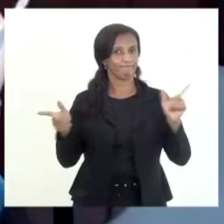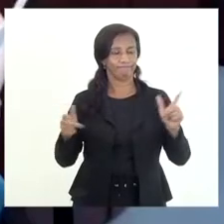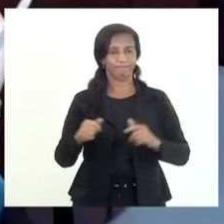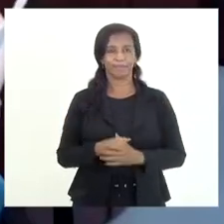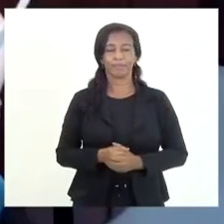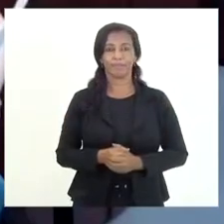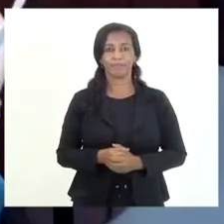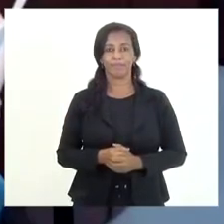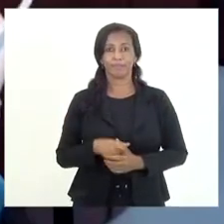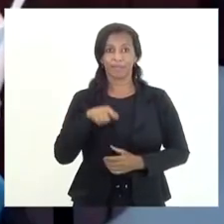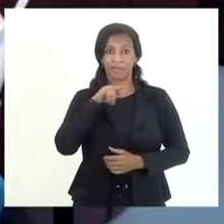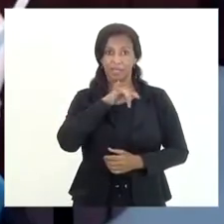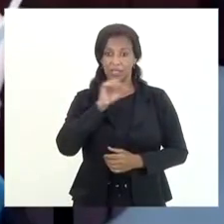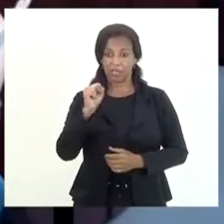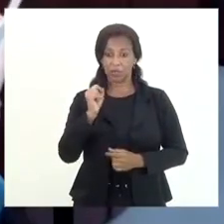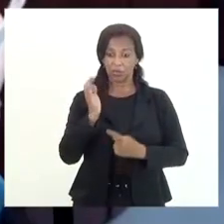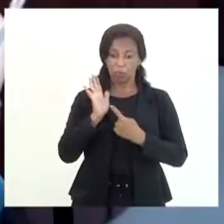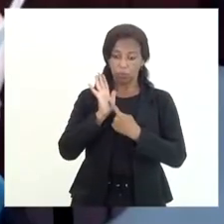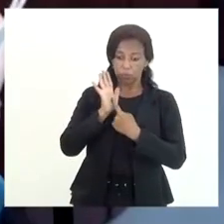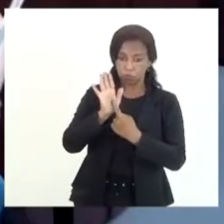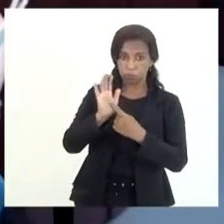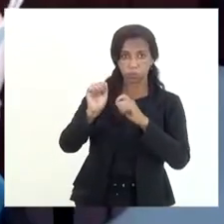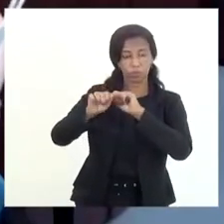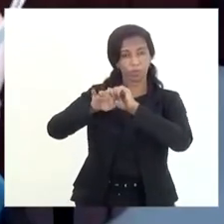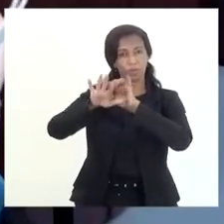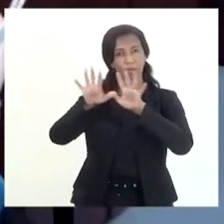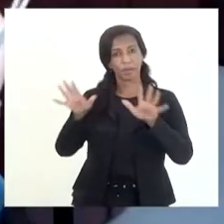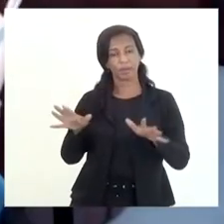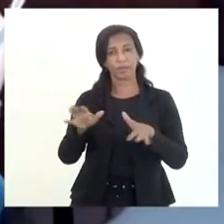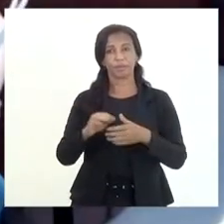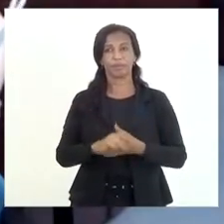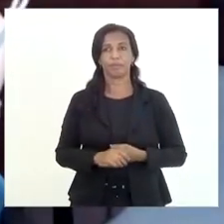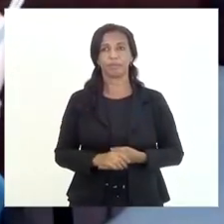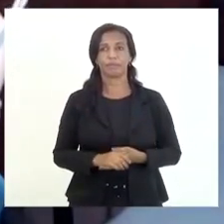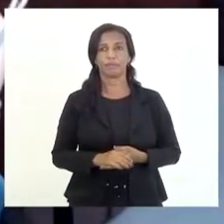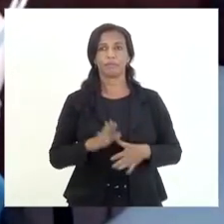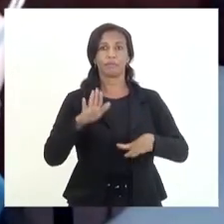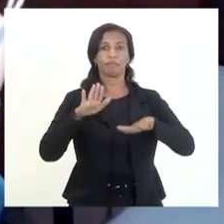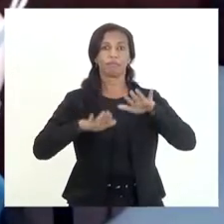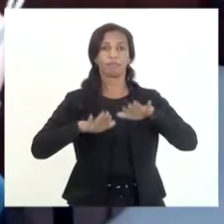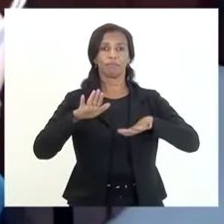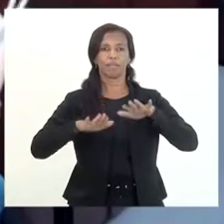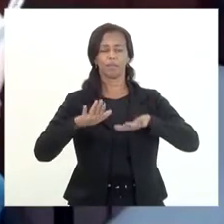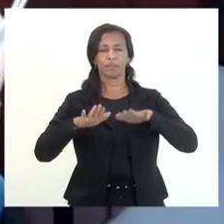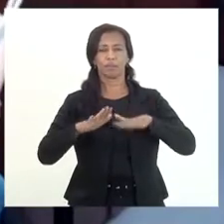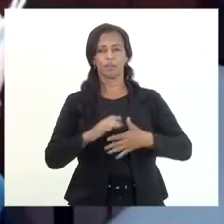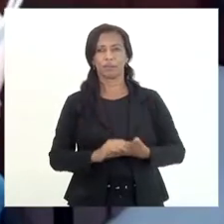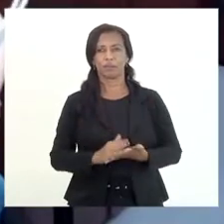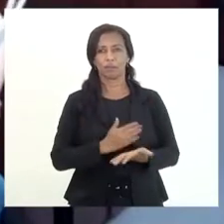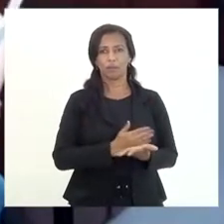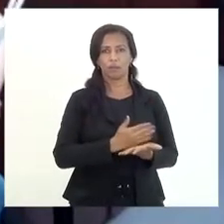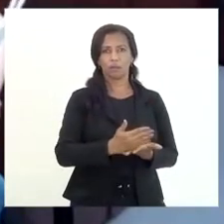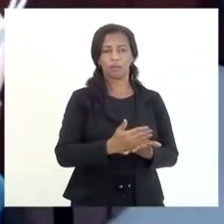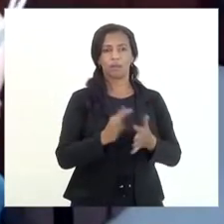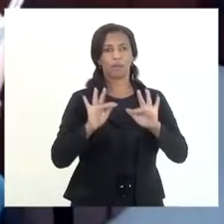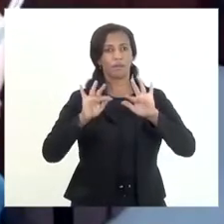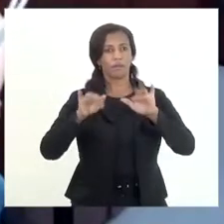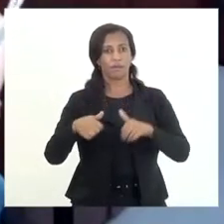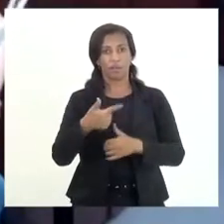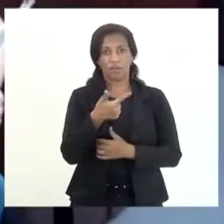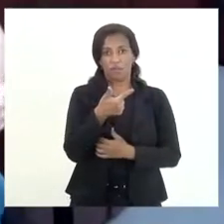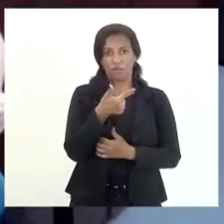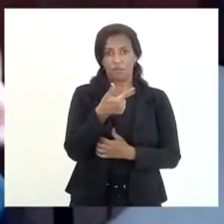e isso só vem ficando claro mais ou menos a partir do final de